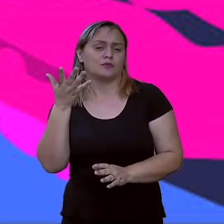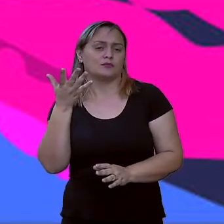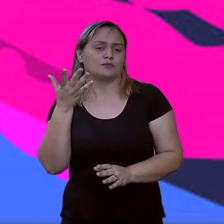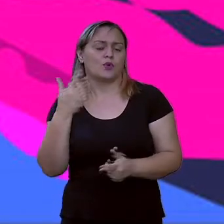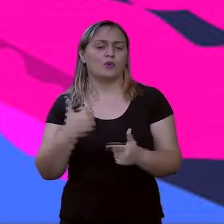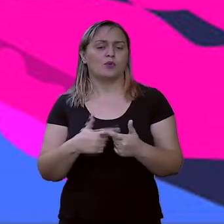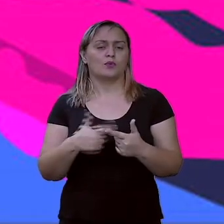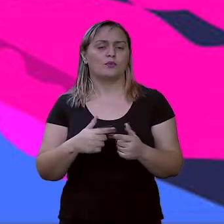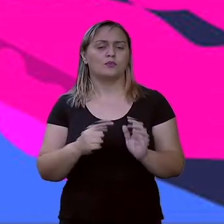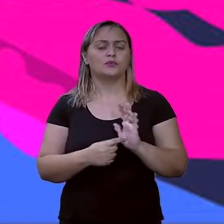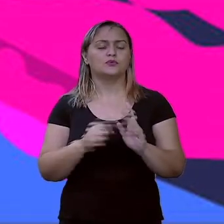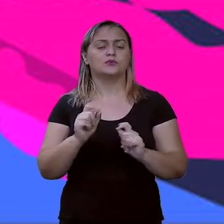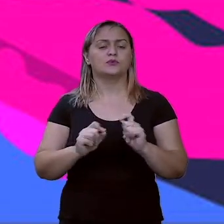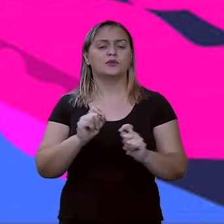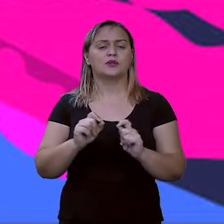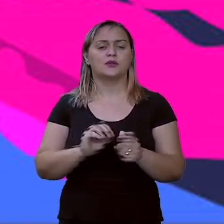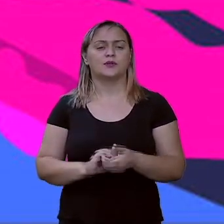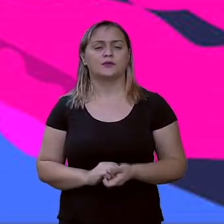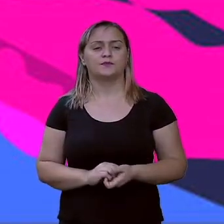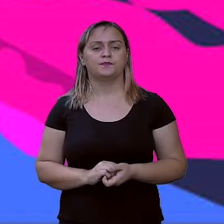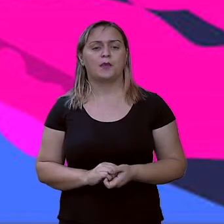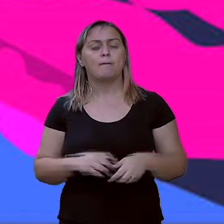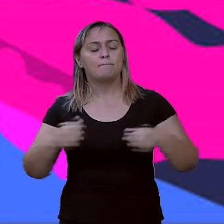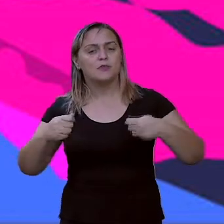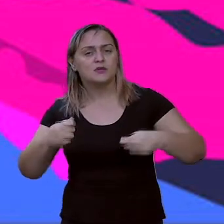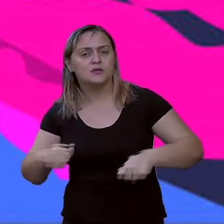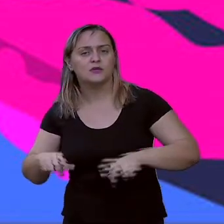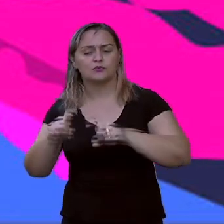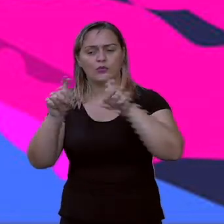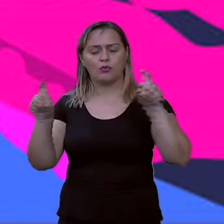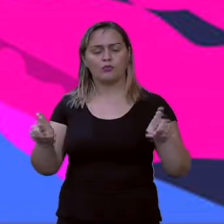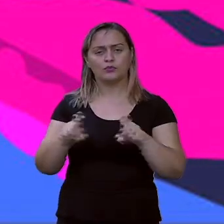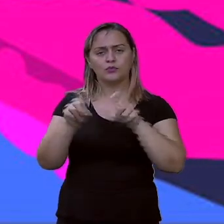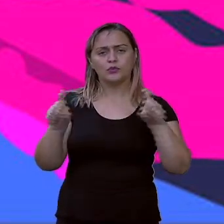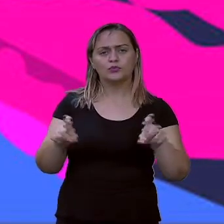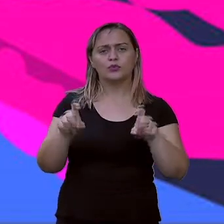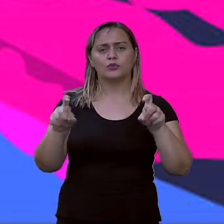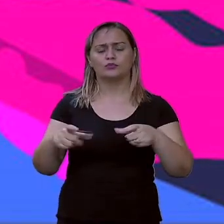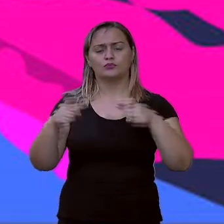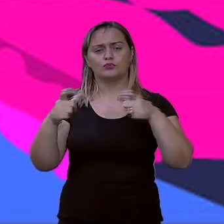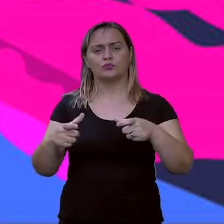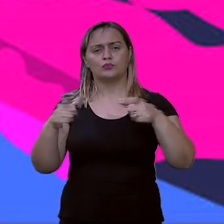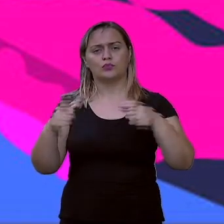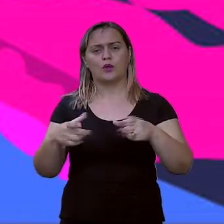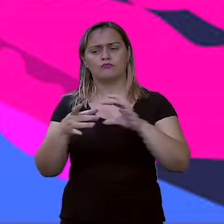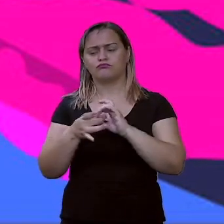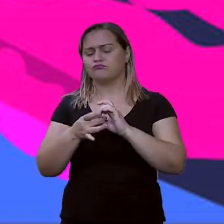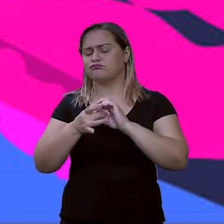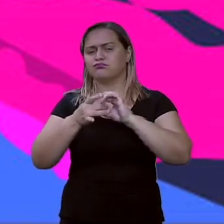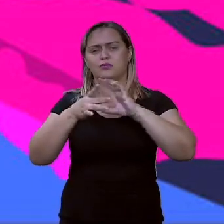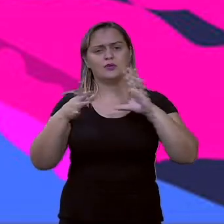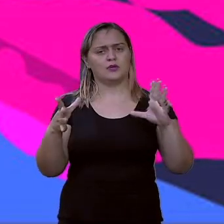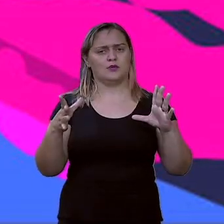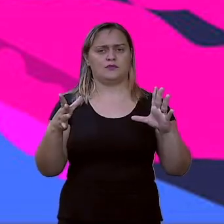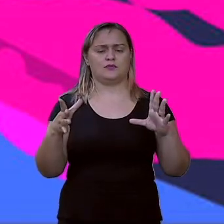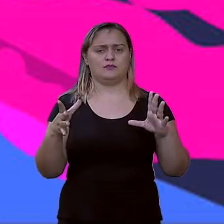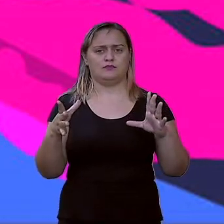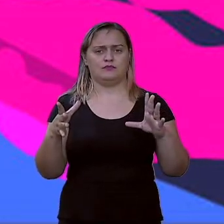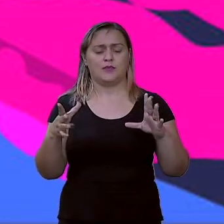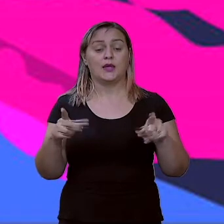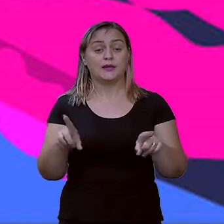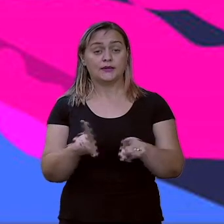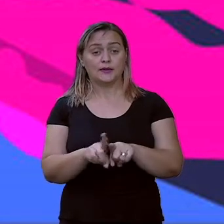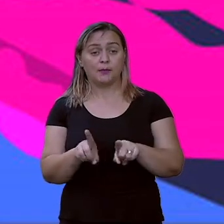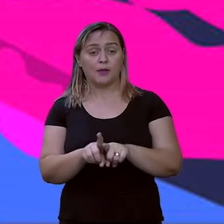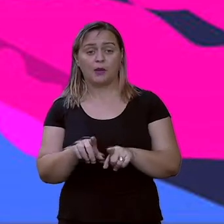estão vendo? Ele chama a atenção de locais públicos, como as lan houses, escolas, sobre essa